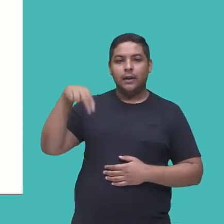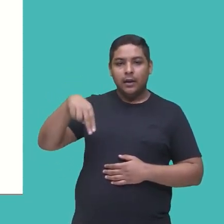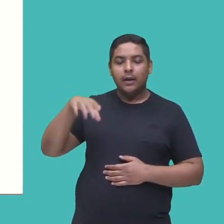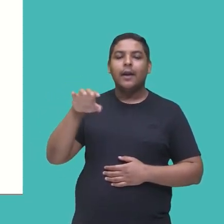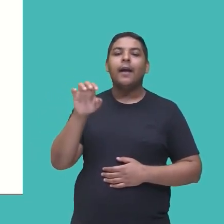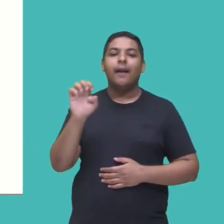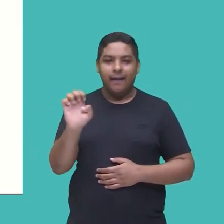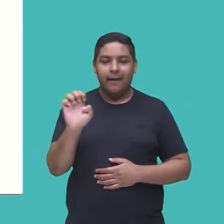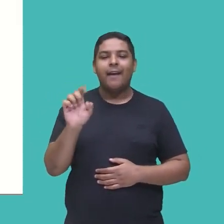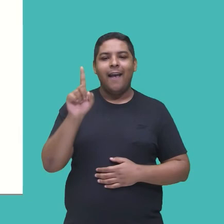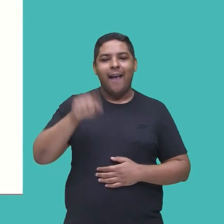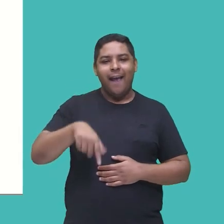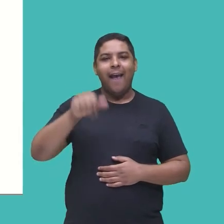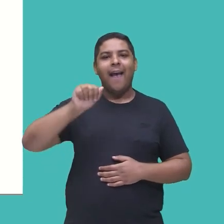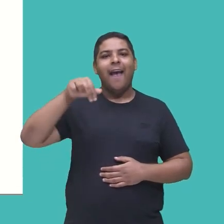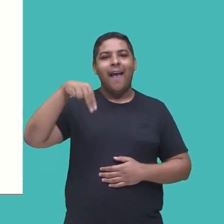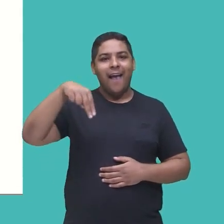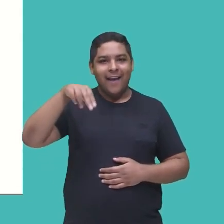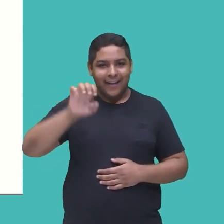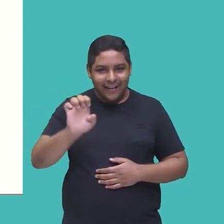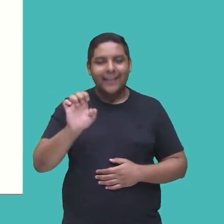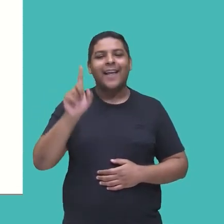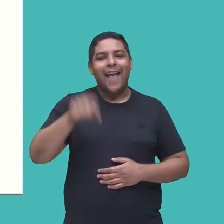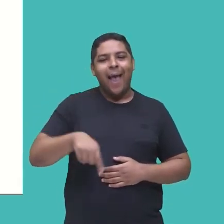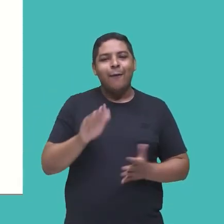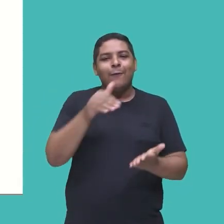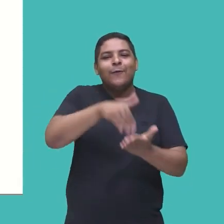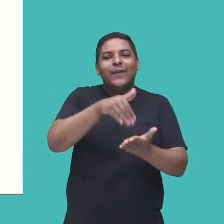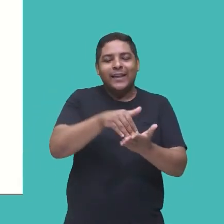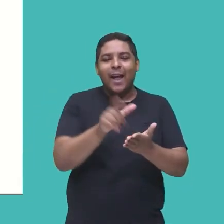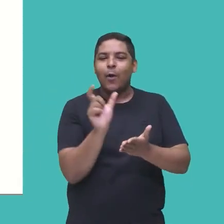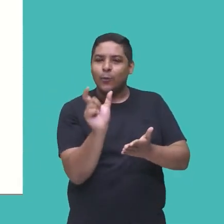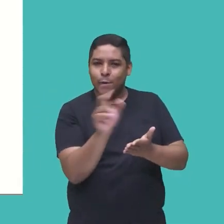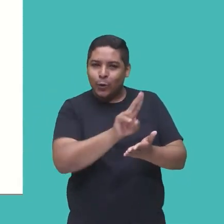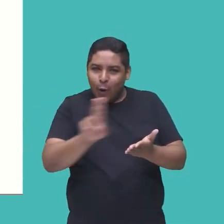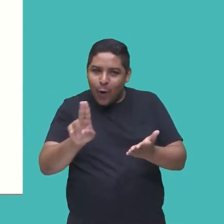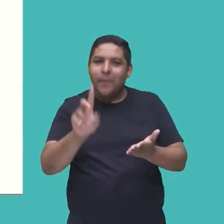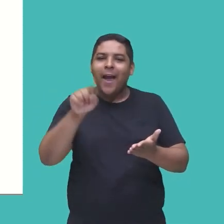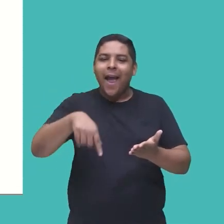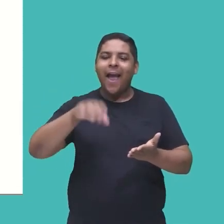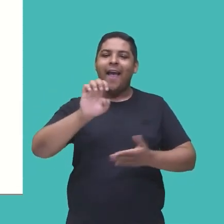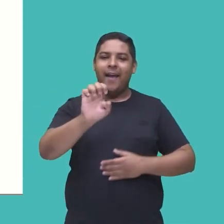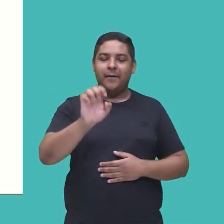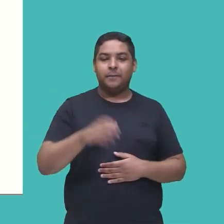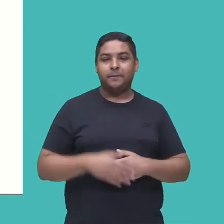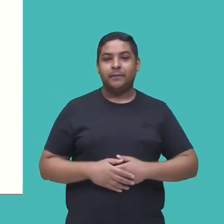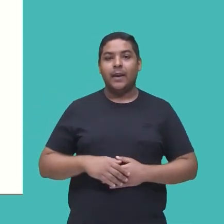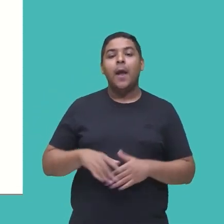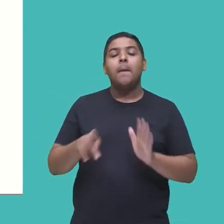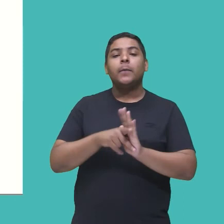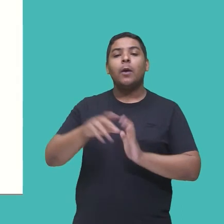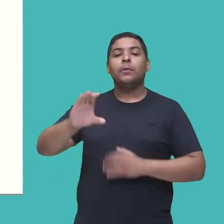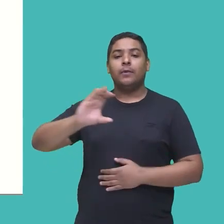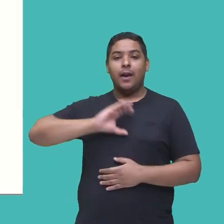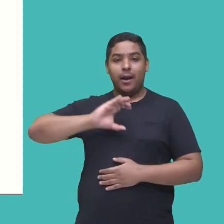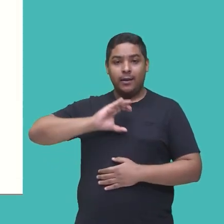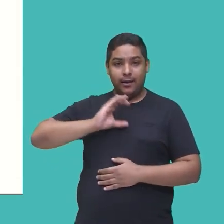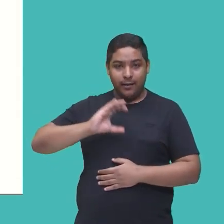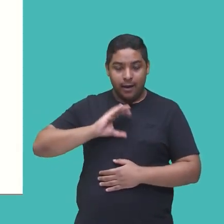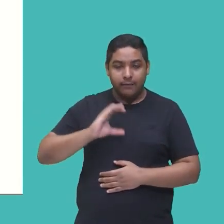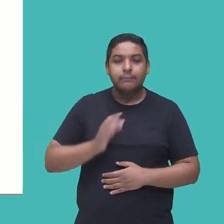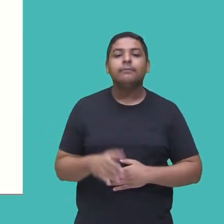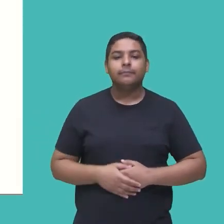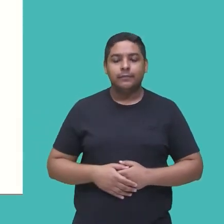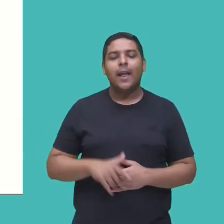Anne dela, é escrito com o E no final, e ela é uma série canadense, que traz a história de uma adolescente de